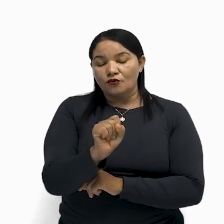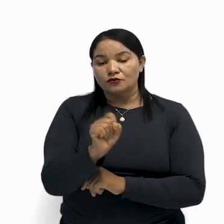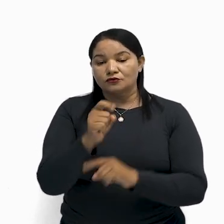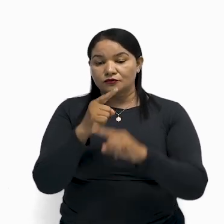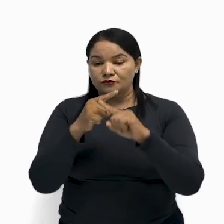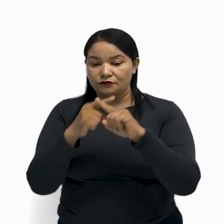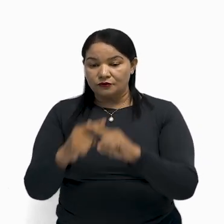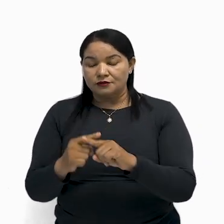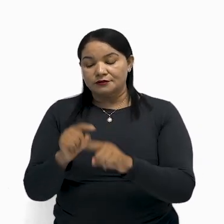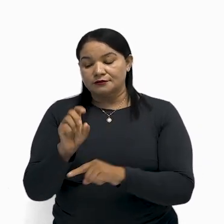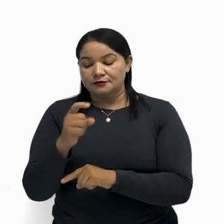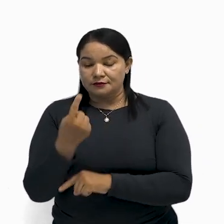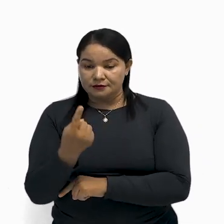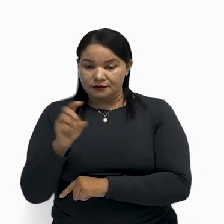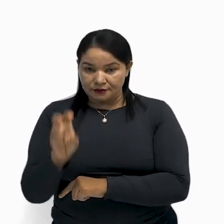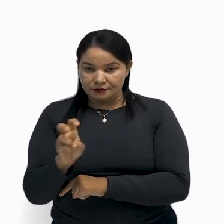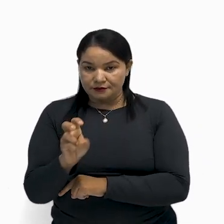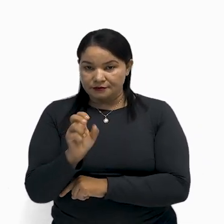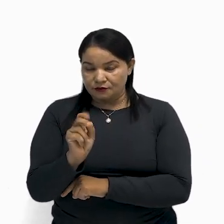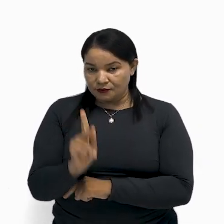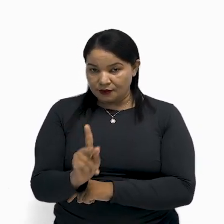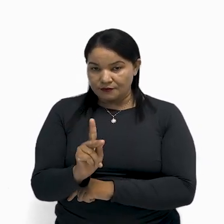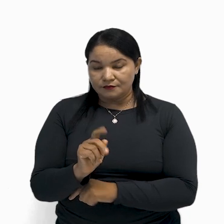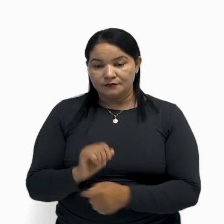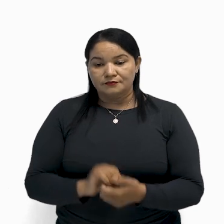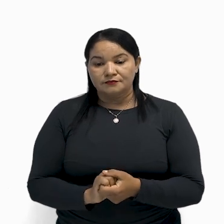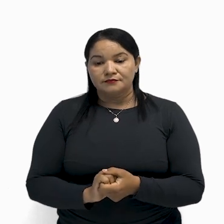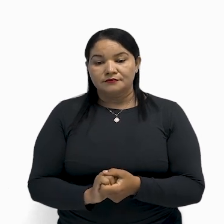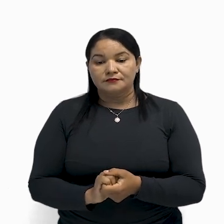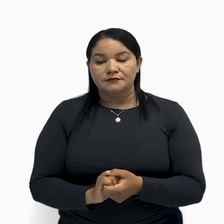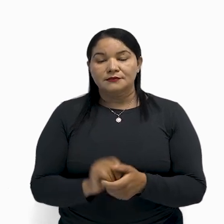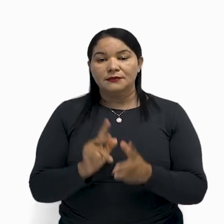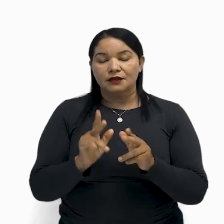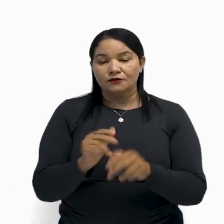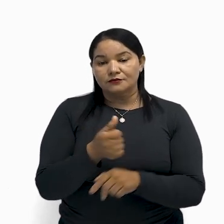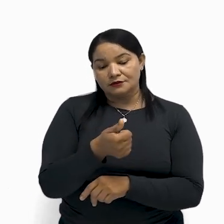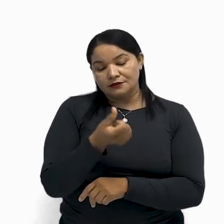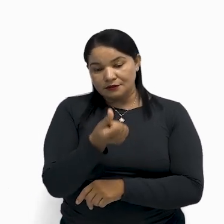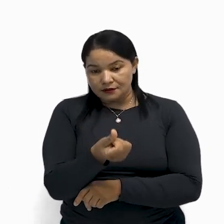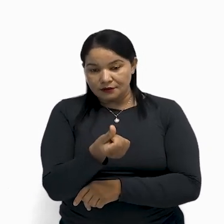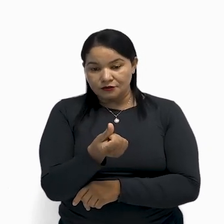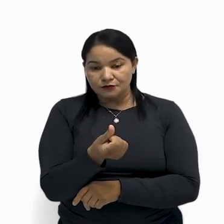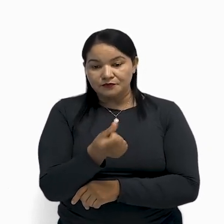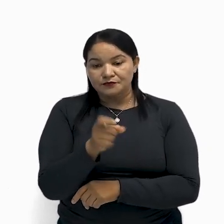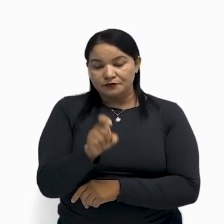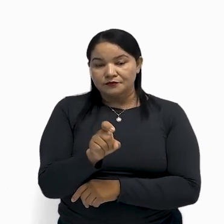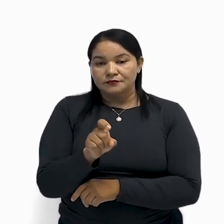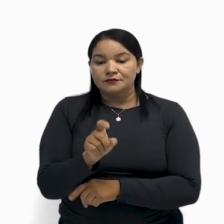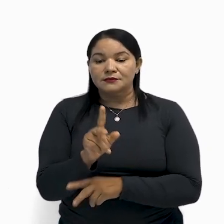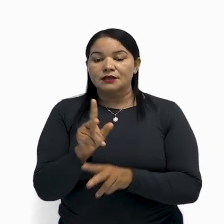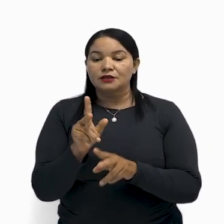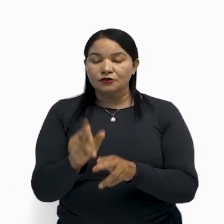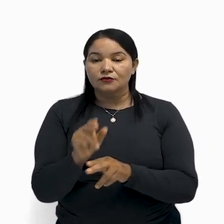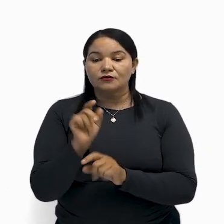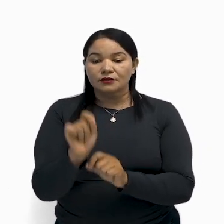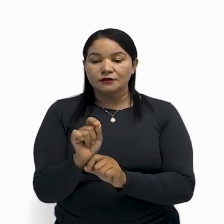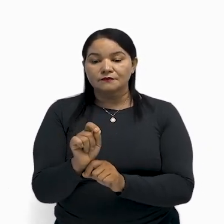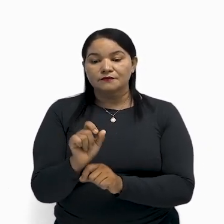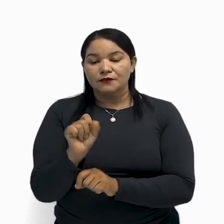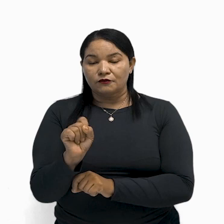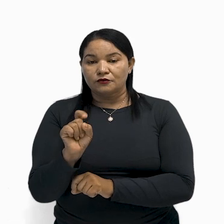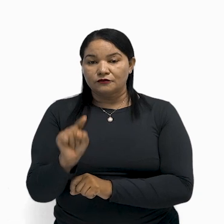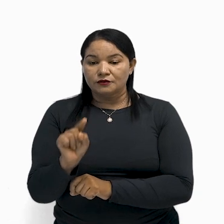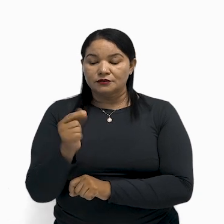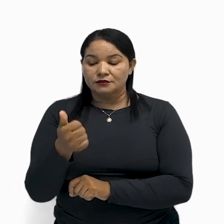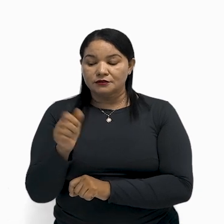8 vezes 15, tudo bem? Então, aqui vai dar 16X igual a 8 vezes 15. 8 vezes